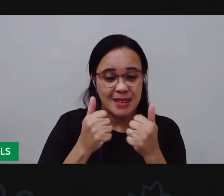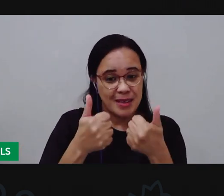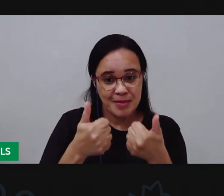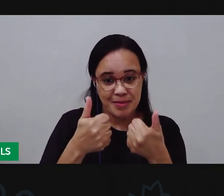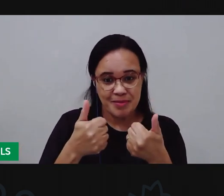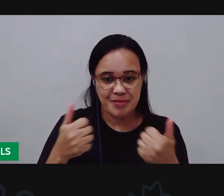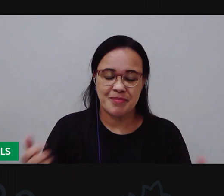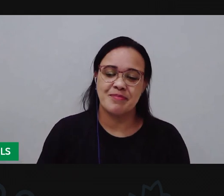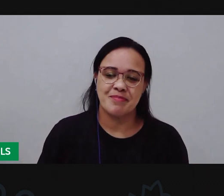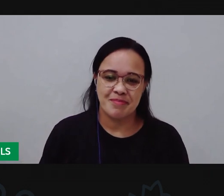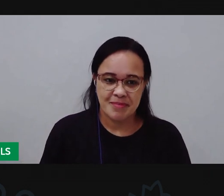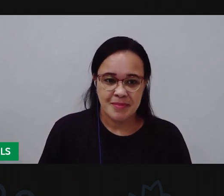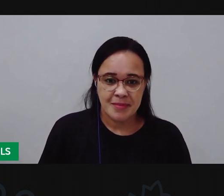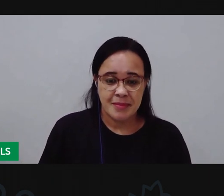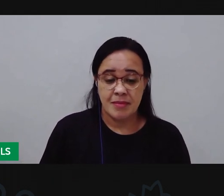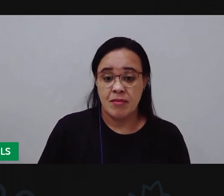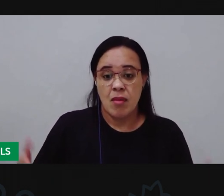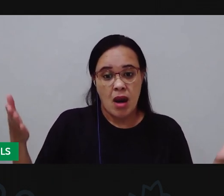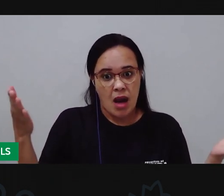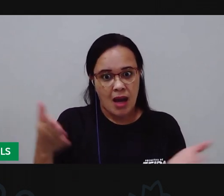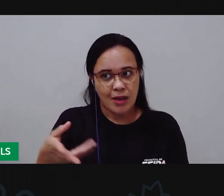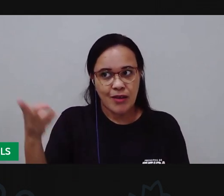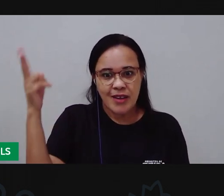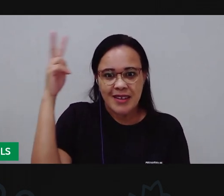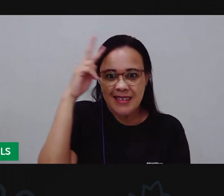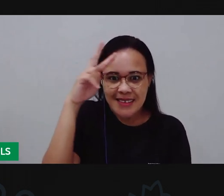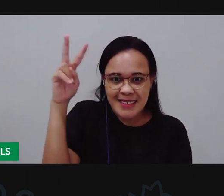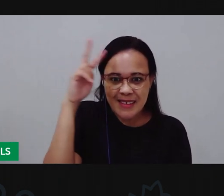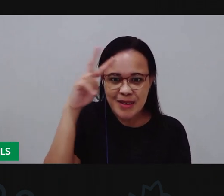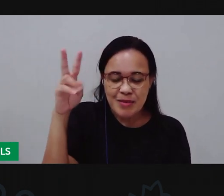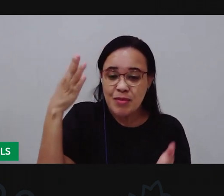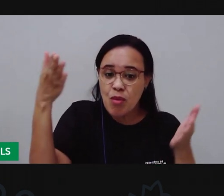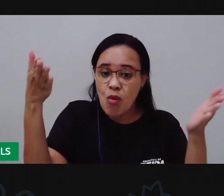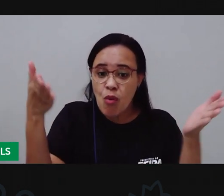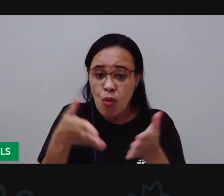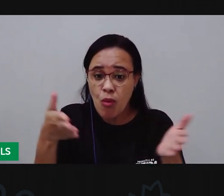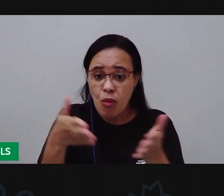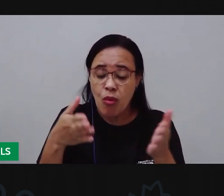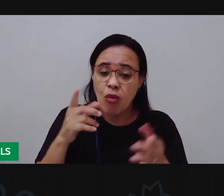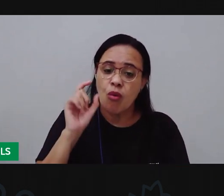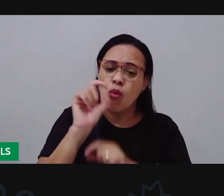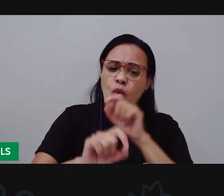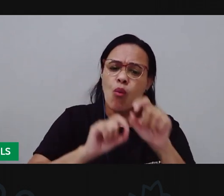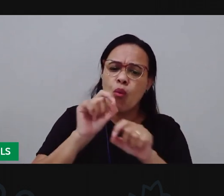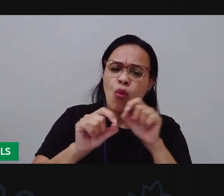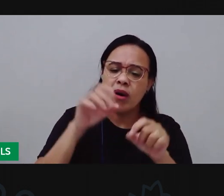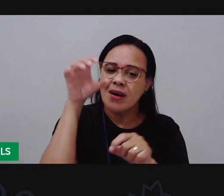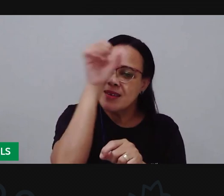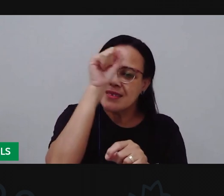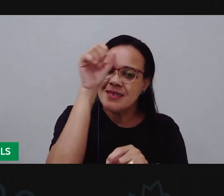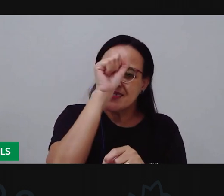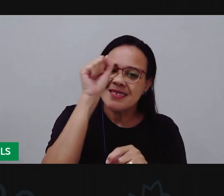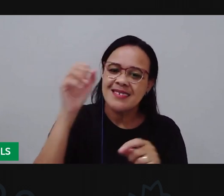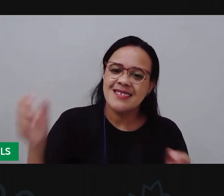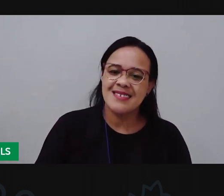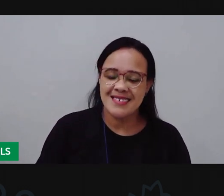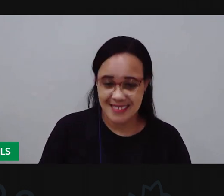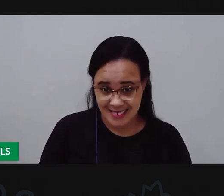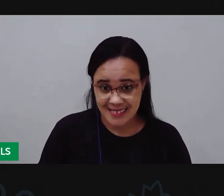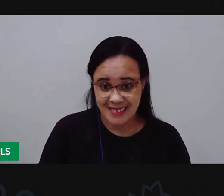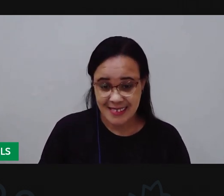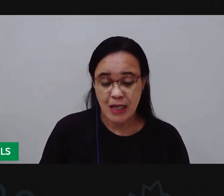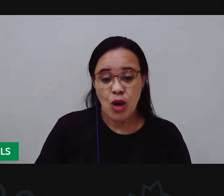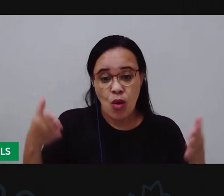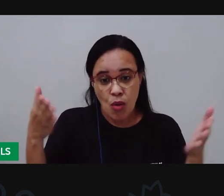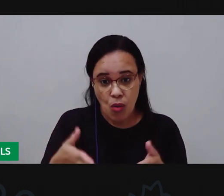Agora crianças Vamos relembrar aí O que foi que a gente Aprendeu nessa aula de hoje Hoje na aula